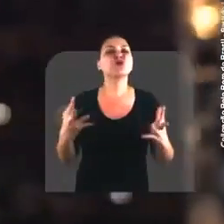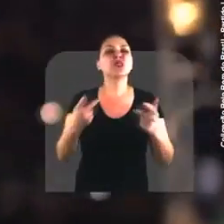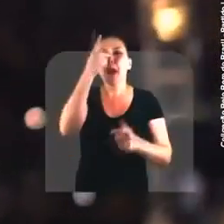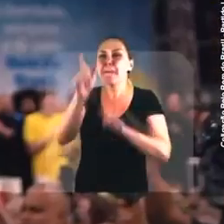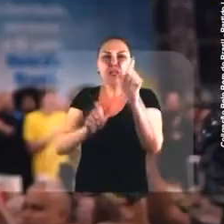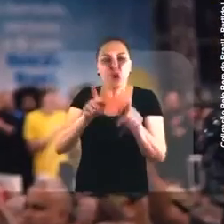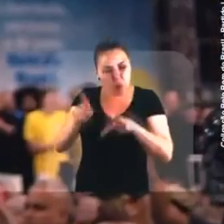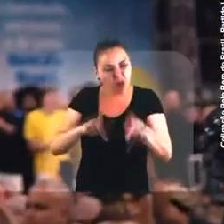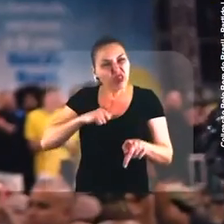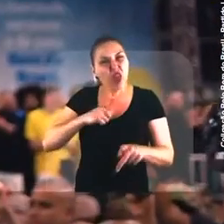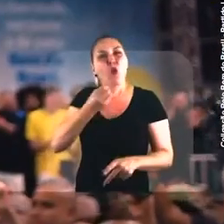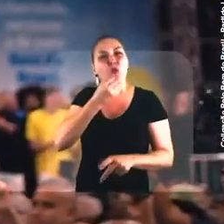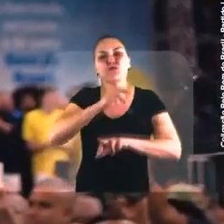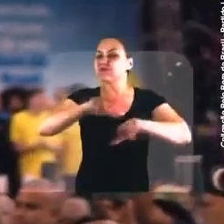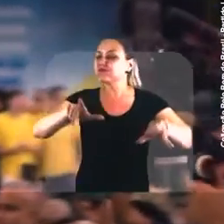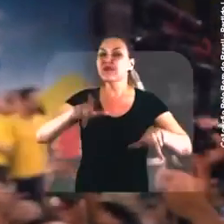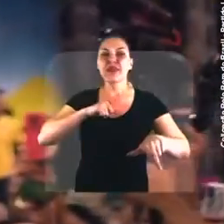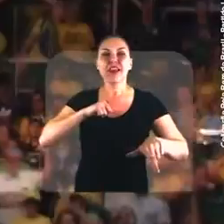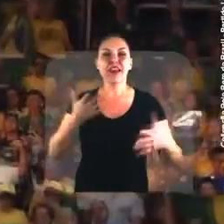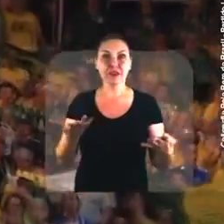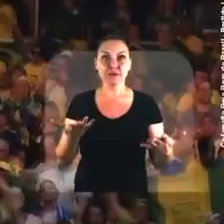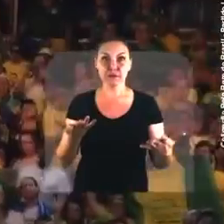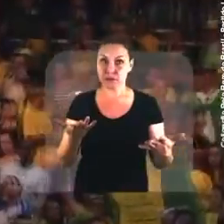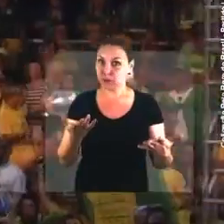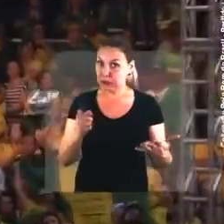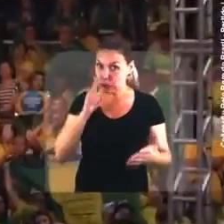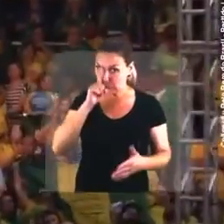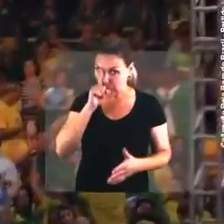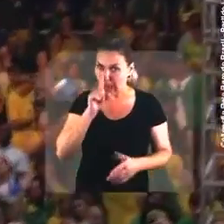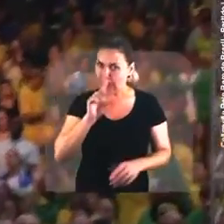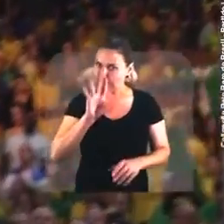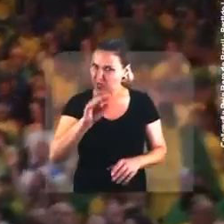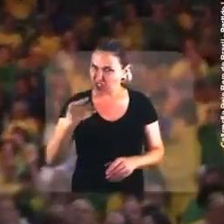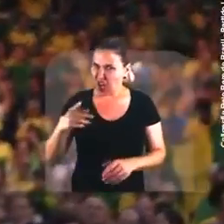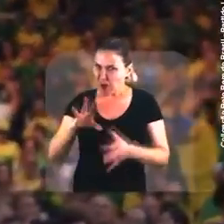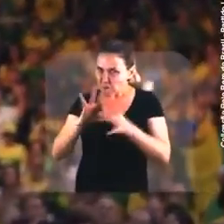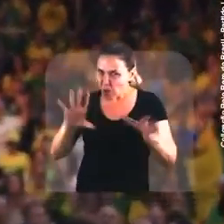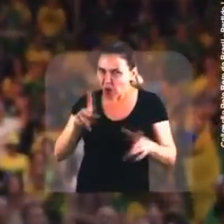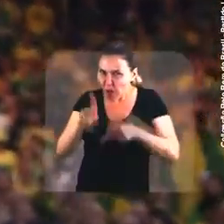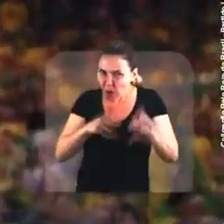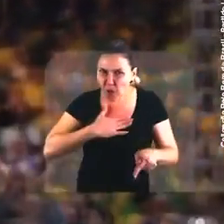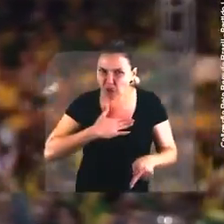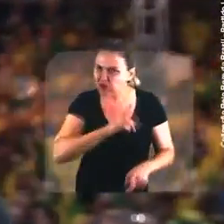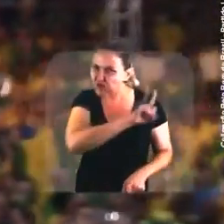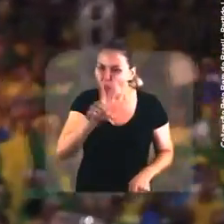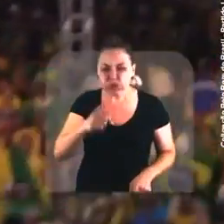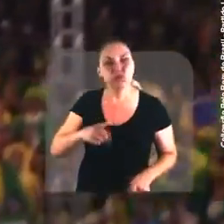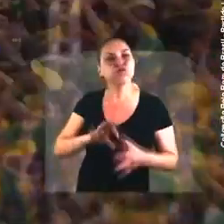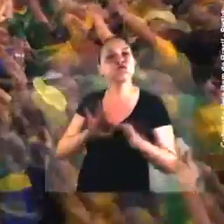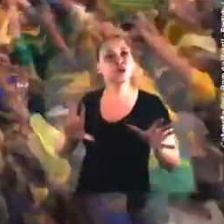todos têm oportunidade Não ousem tocar na liberdade do meu povo